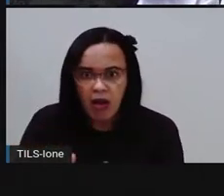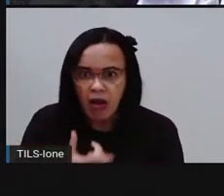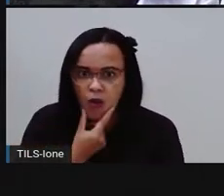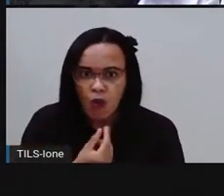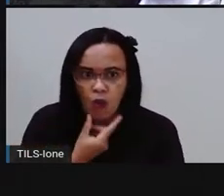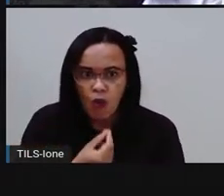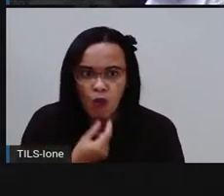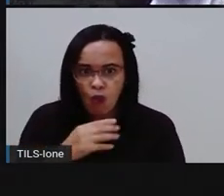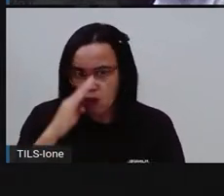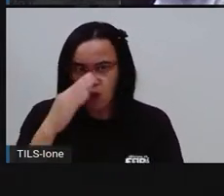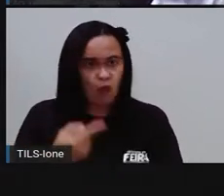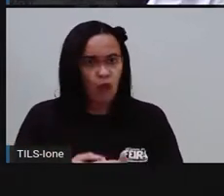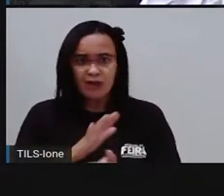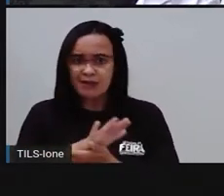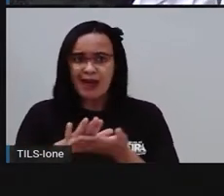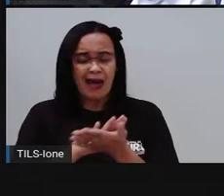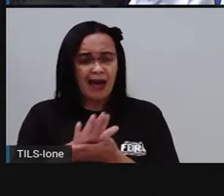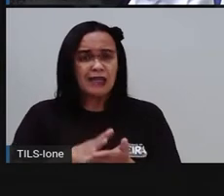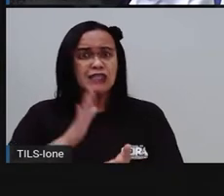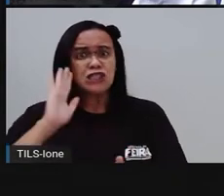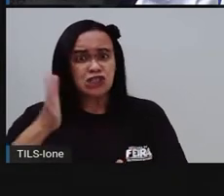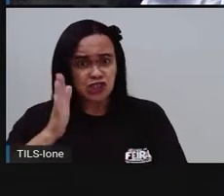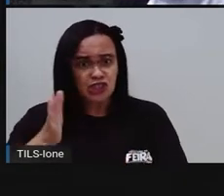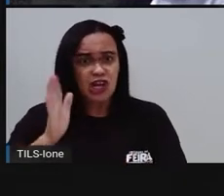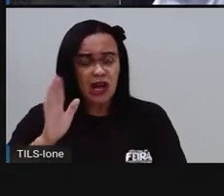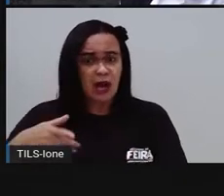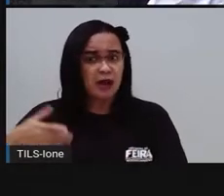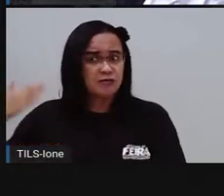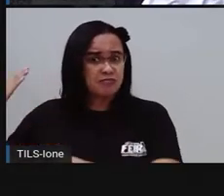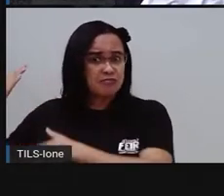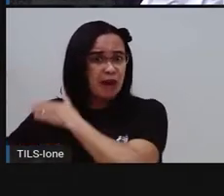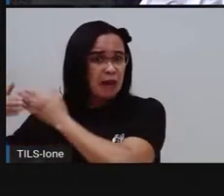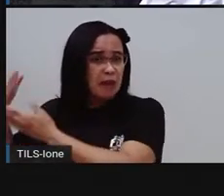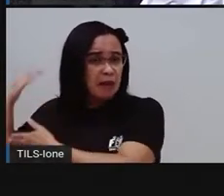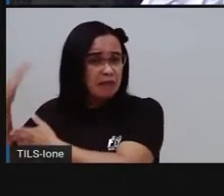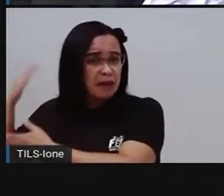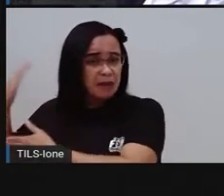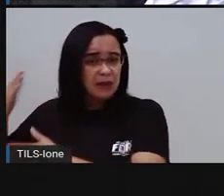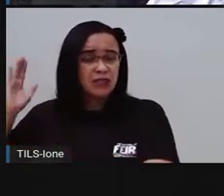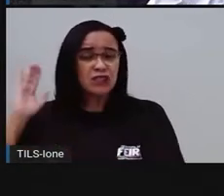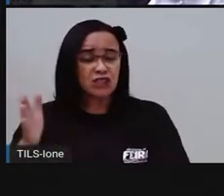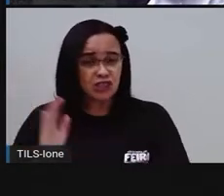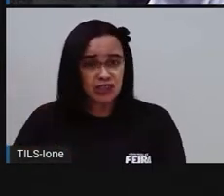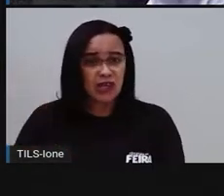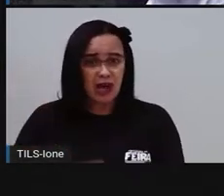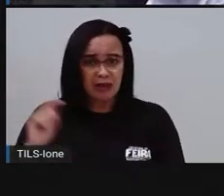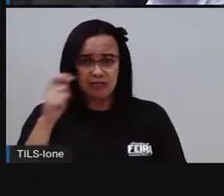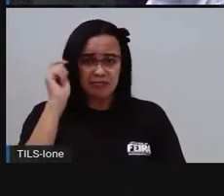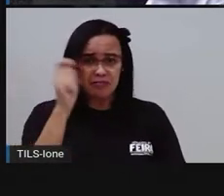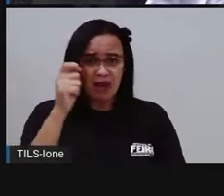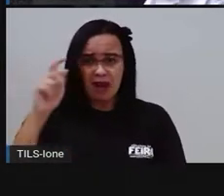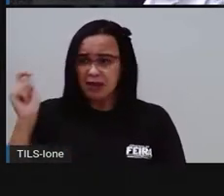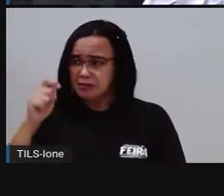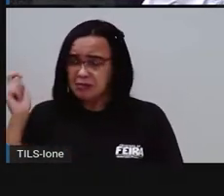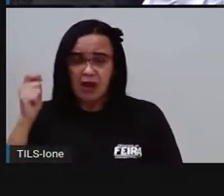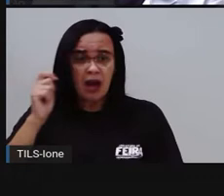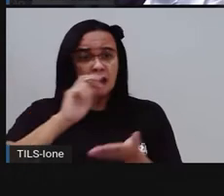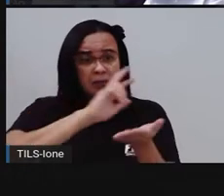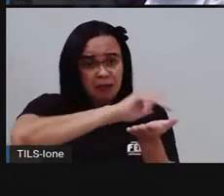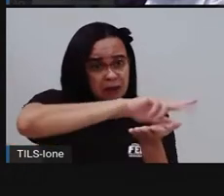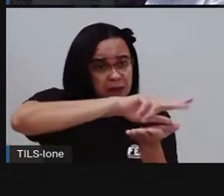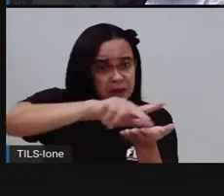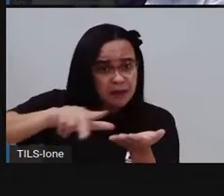madrinha, da cinderela, da fada dos dentes, das fadas da bela adormecida. Mas